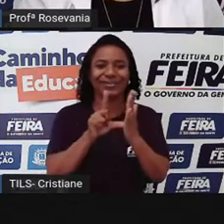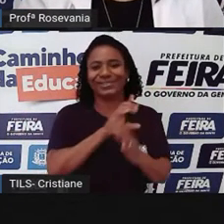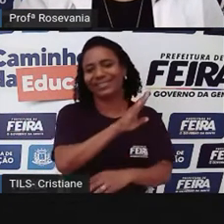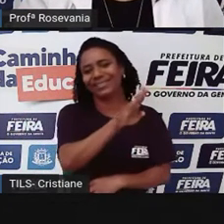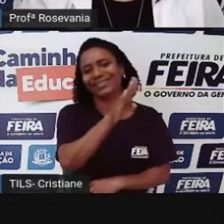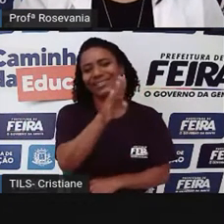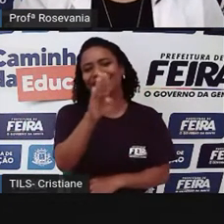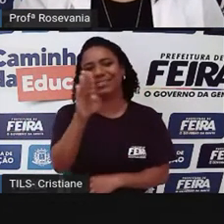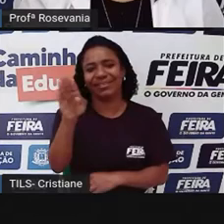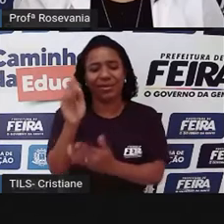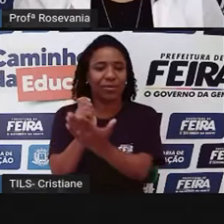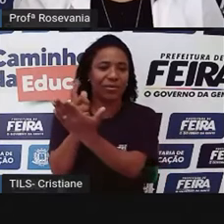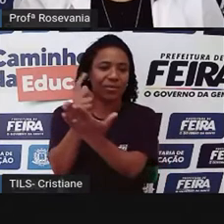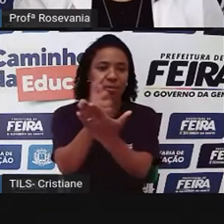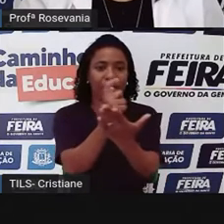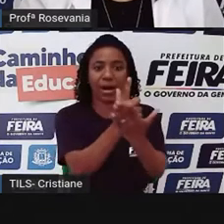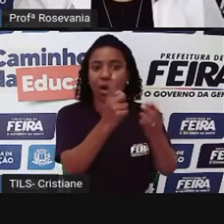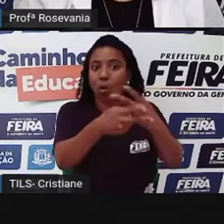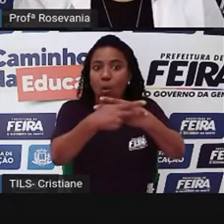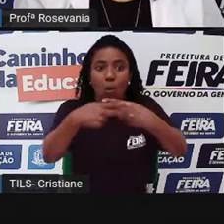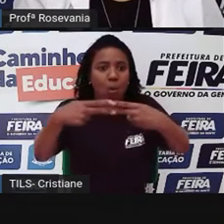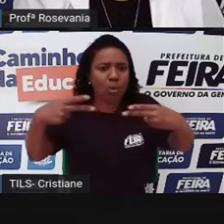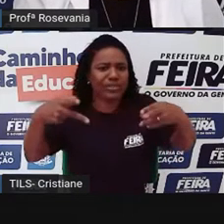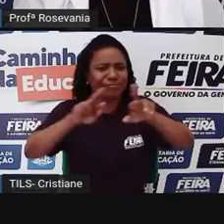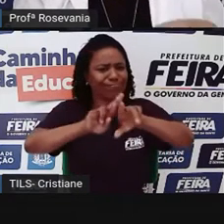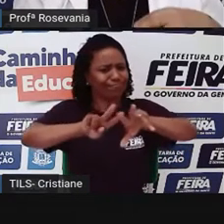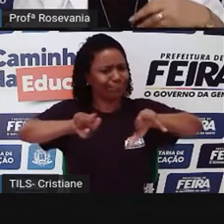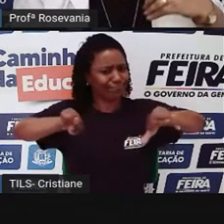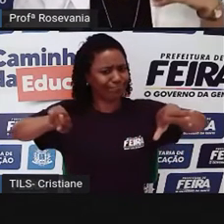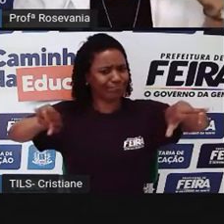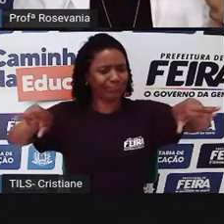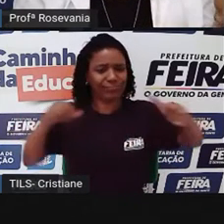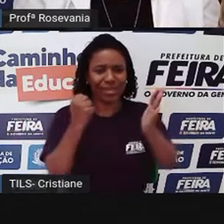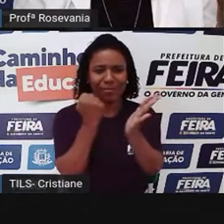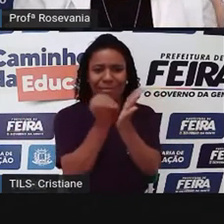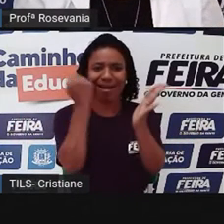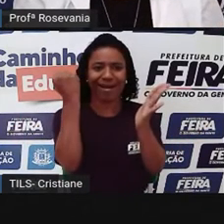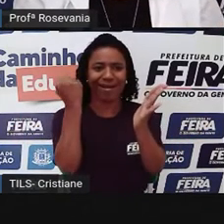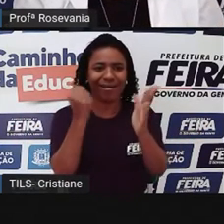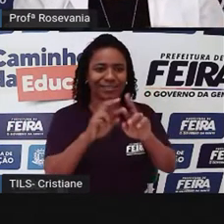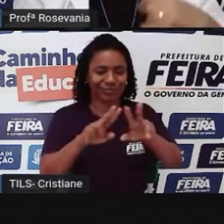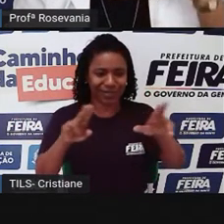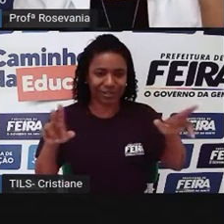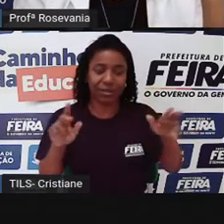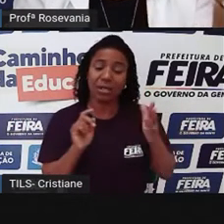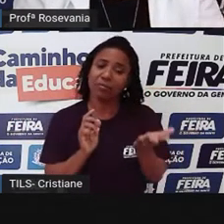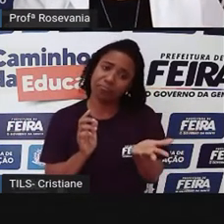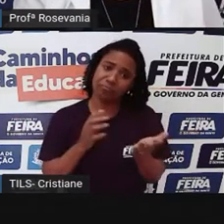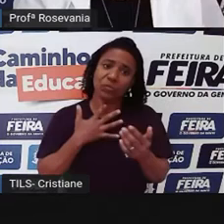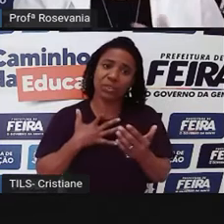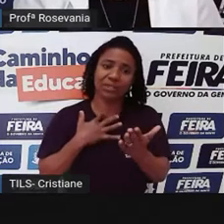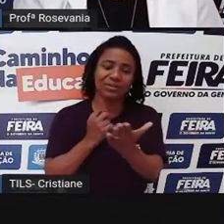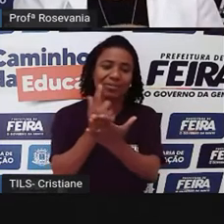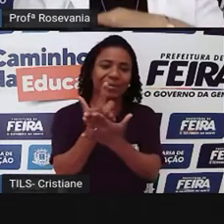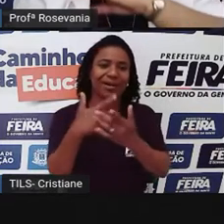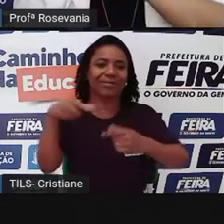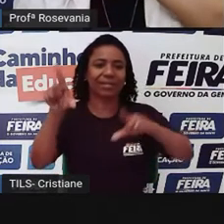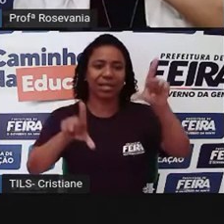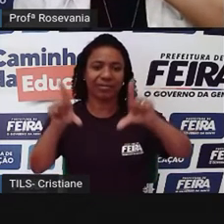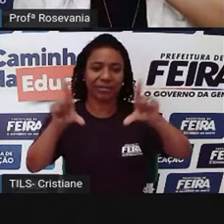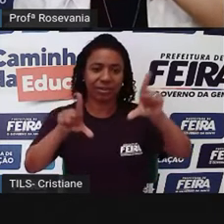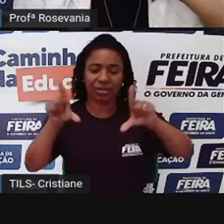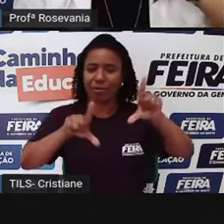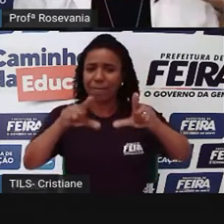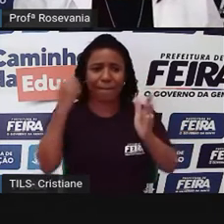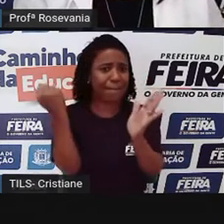vendem muitos outros produtos de diversas marcas. Você quer comprar uma TV, por exemplo, não é uma marca só que você vai encontrar.